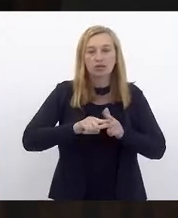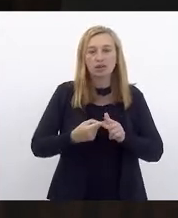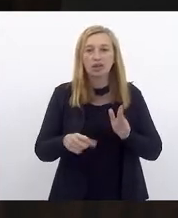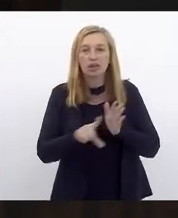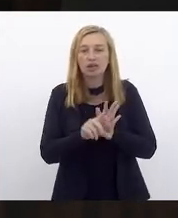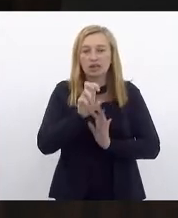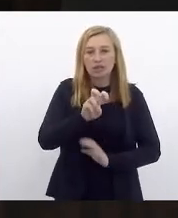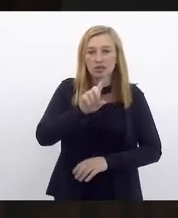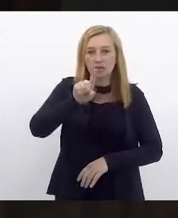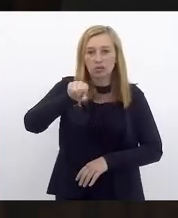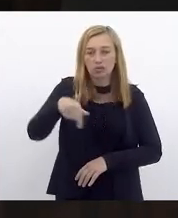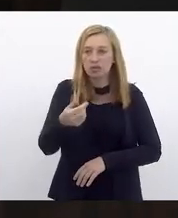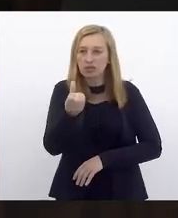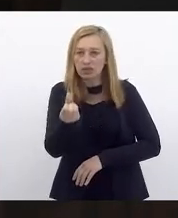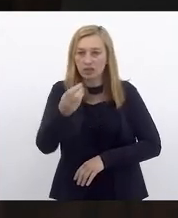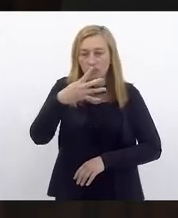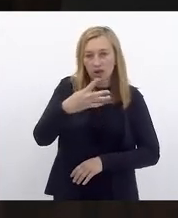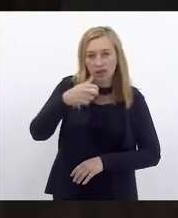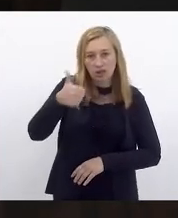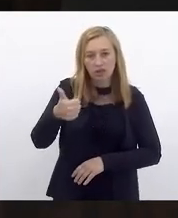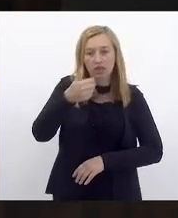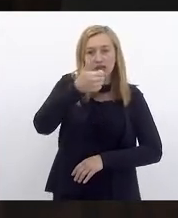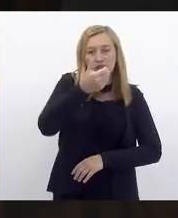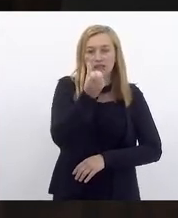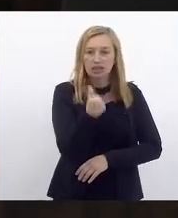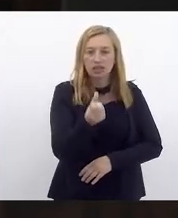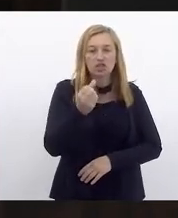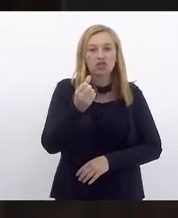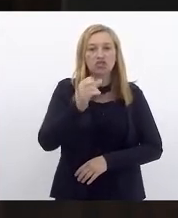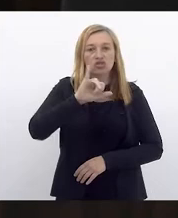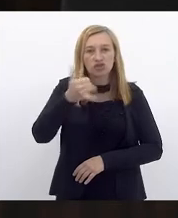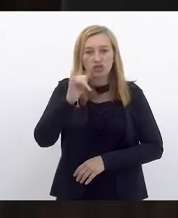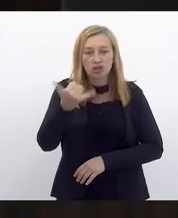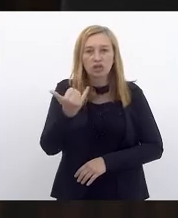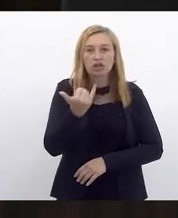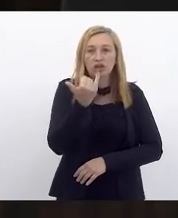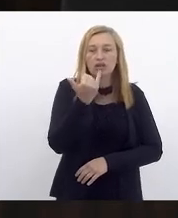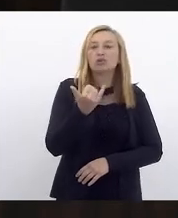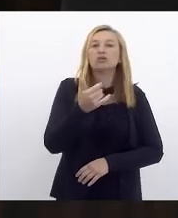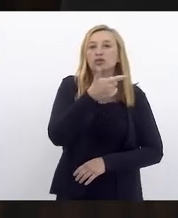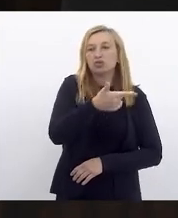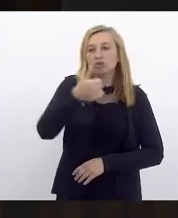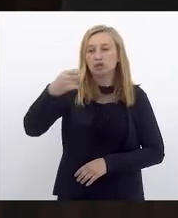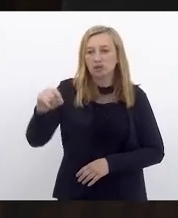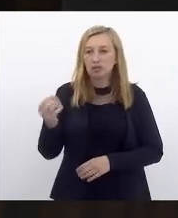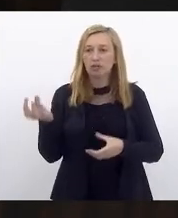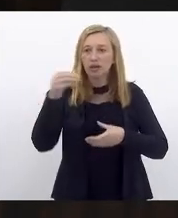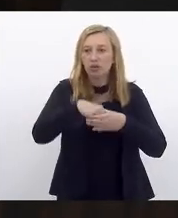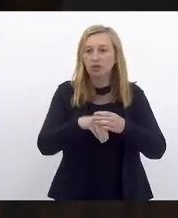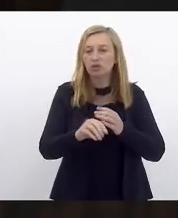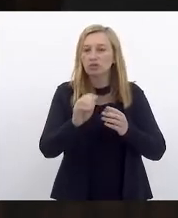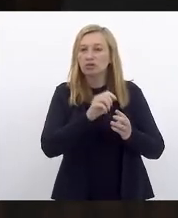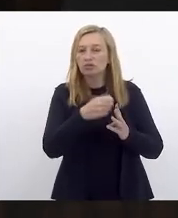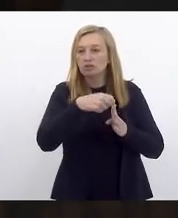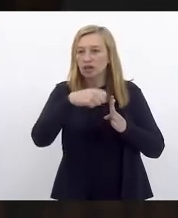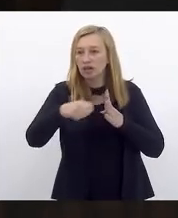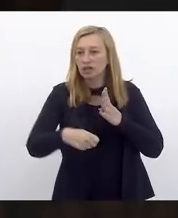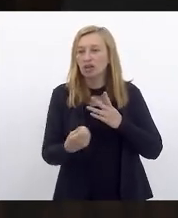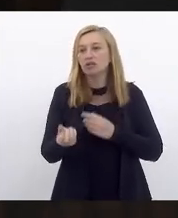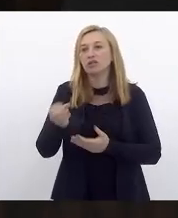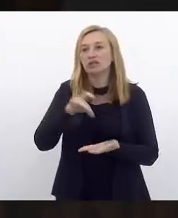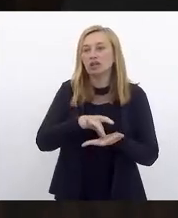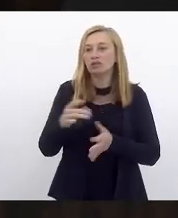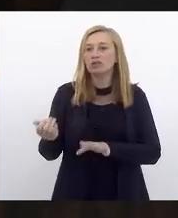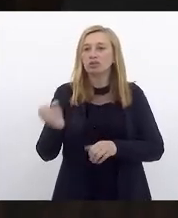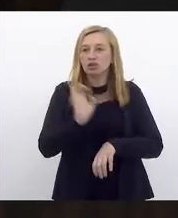5.641, de 6 de janeiro de 2010, para incluir no calendário oficial do Estado do Rio de Janeiro, o